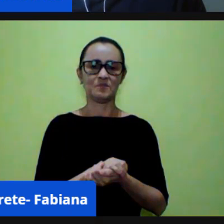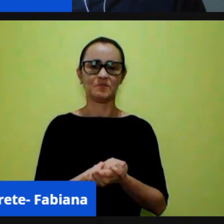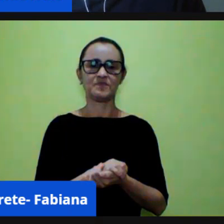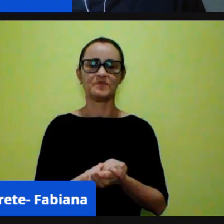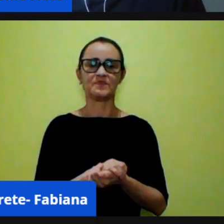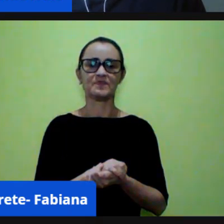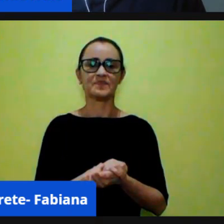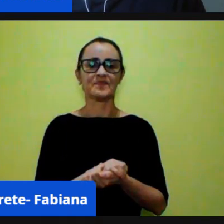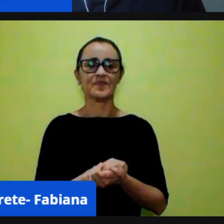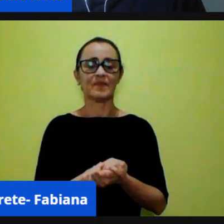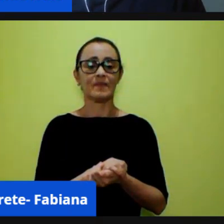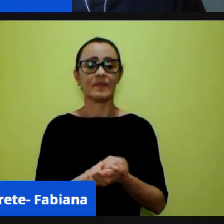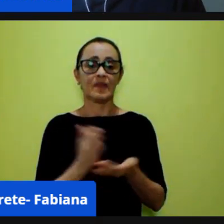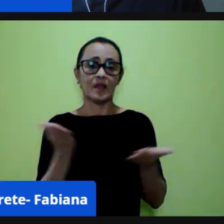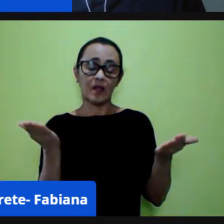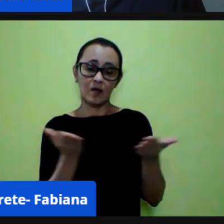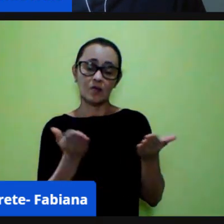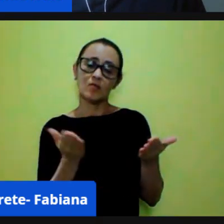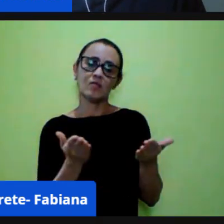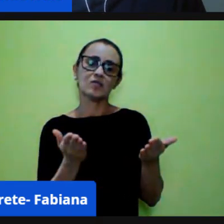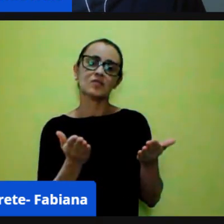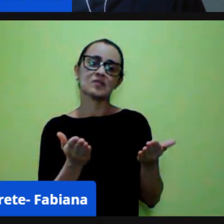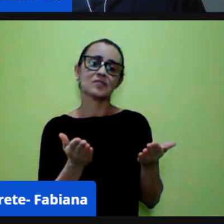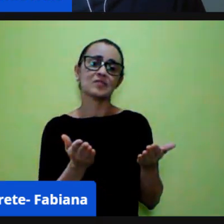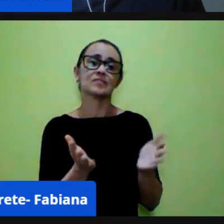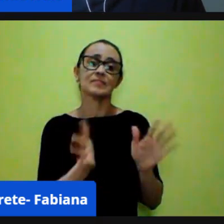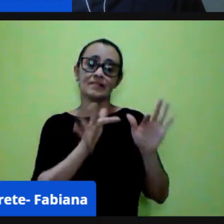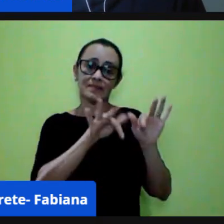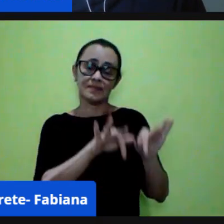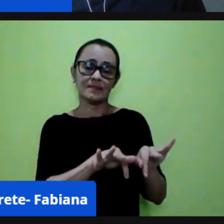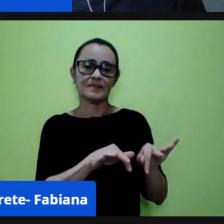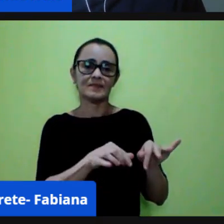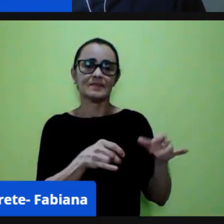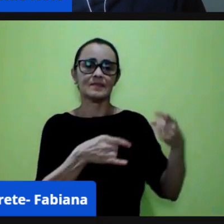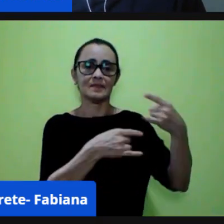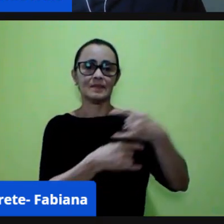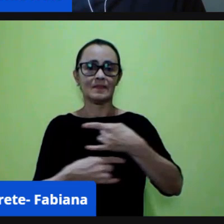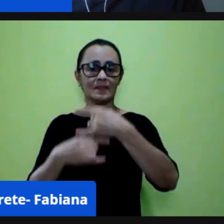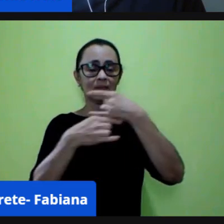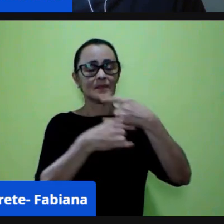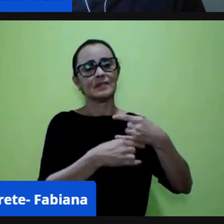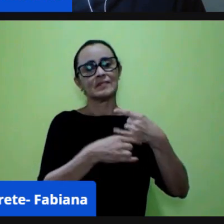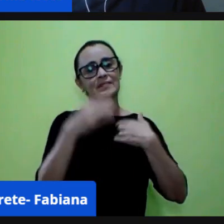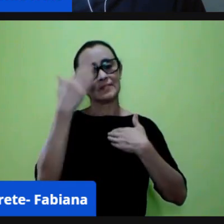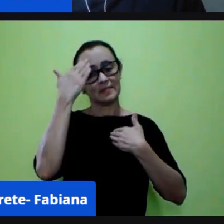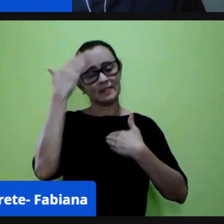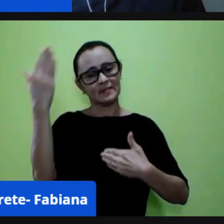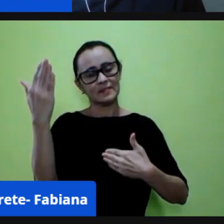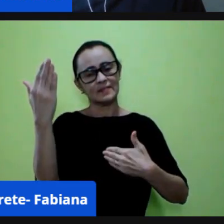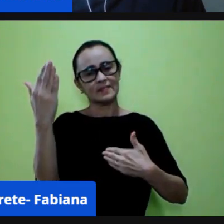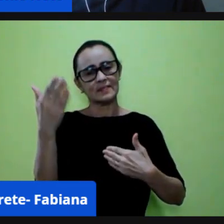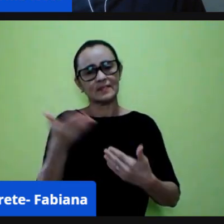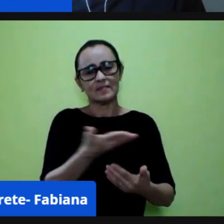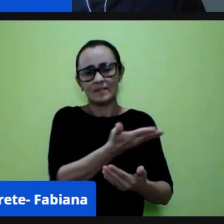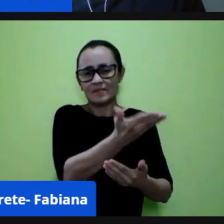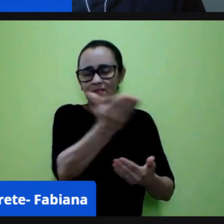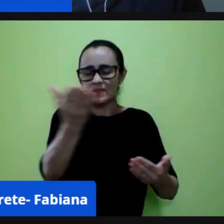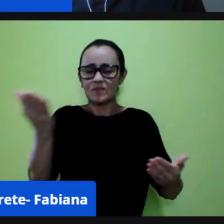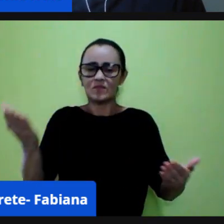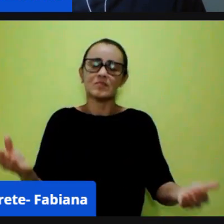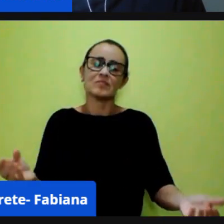bom a gente encerra essa live agradecendo um abraço para todos sintam-se abraçados